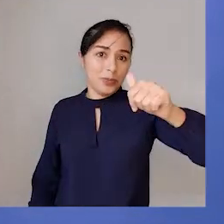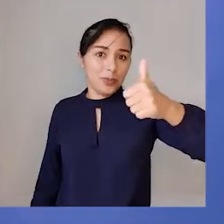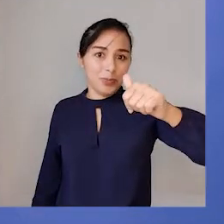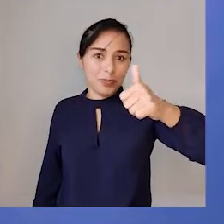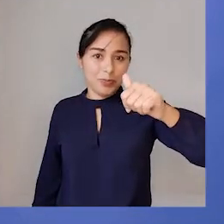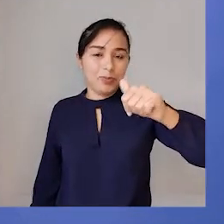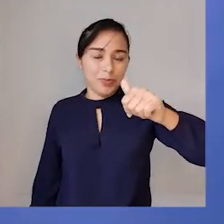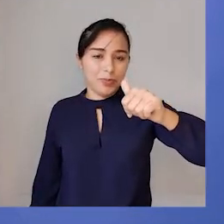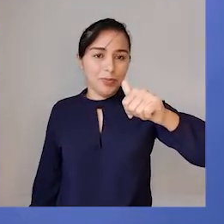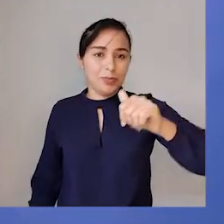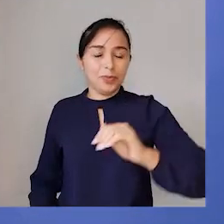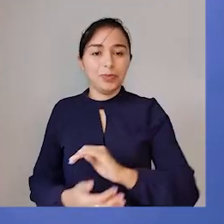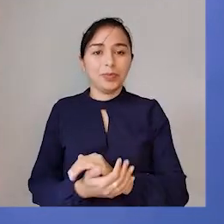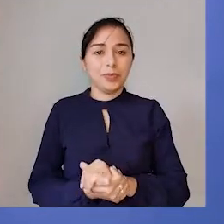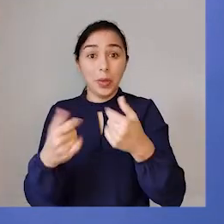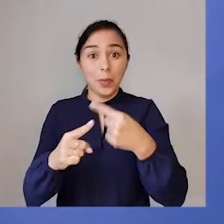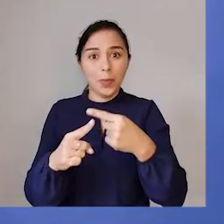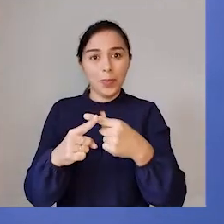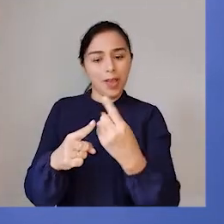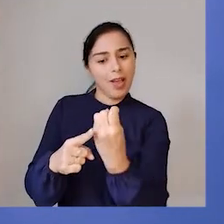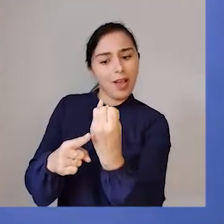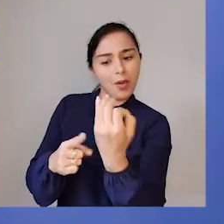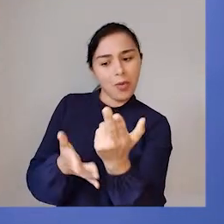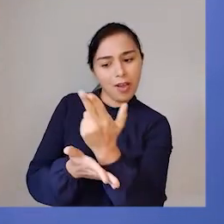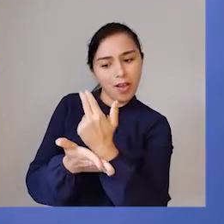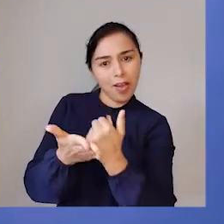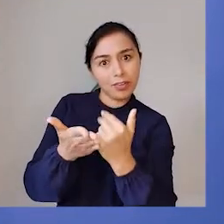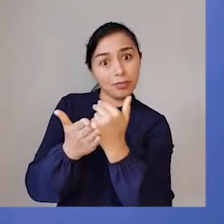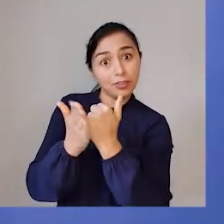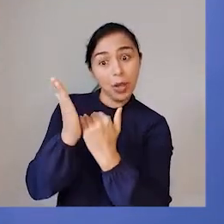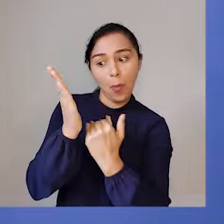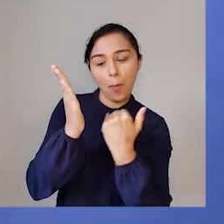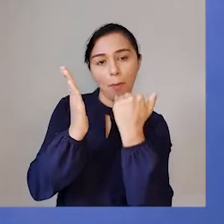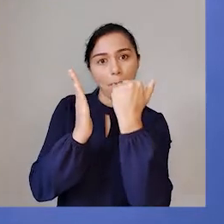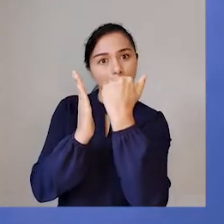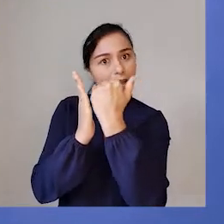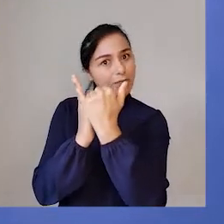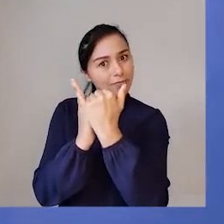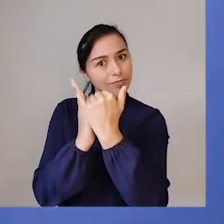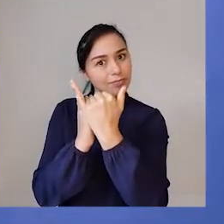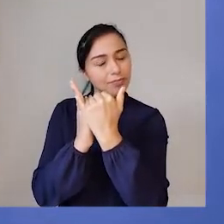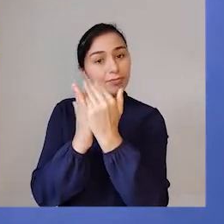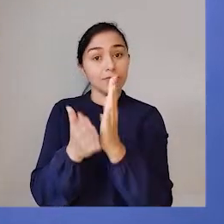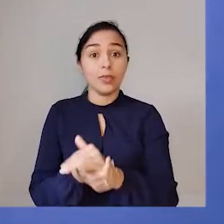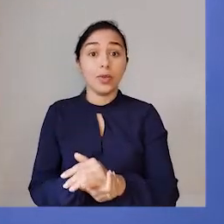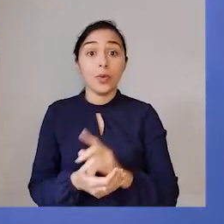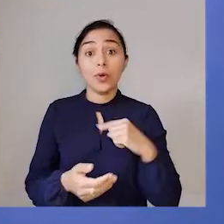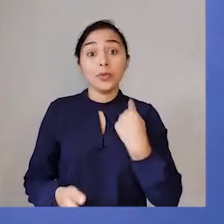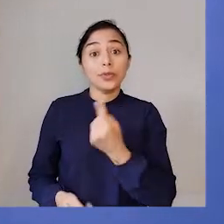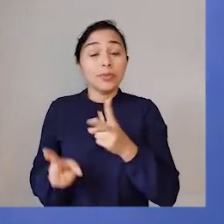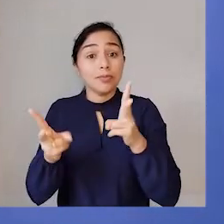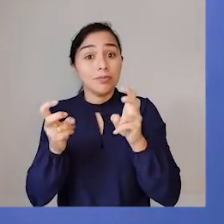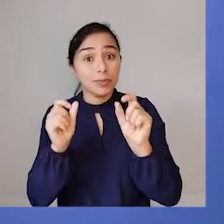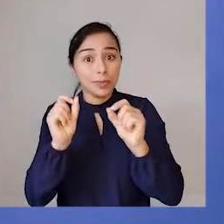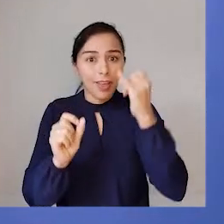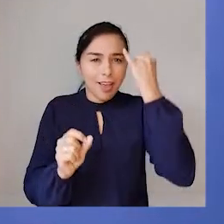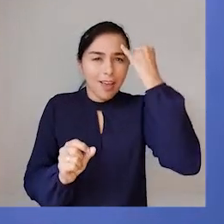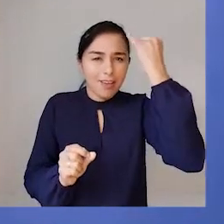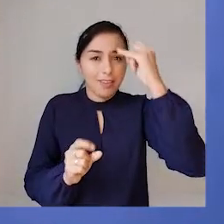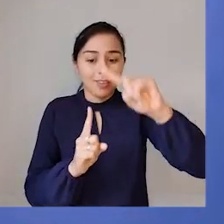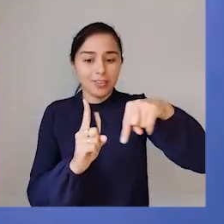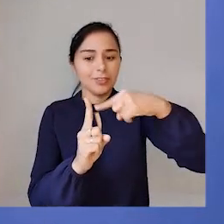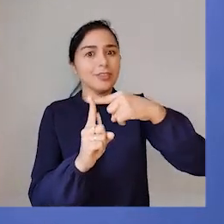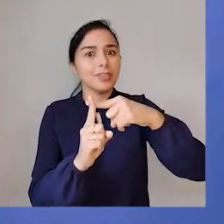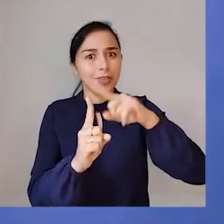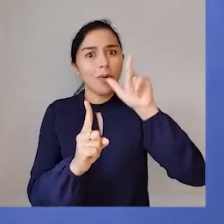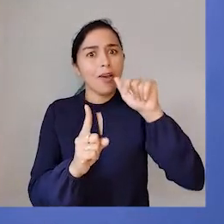rodada, porque a quantidade de figurinhas dele aumentou. A ideia da adição, ela está muito clara